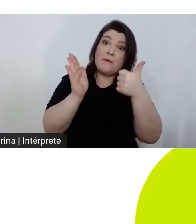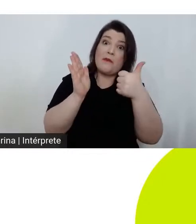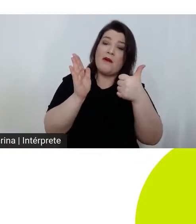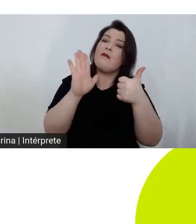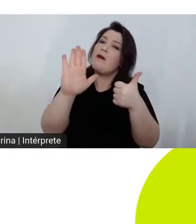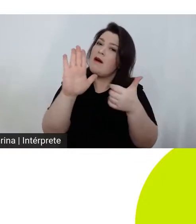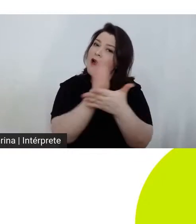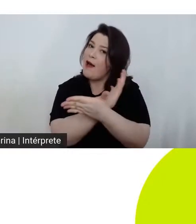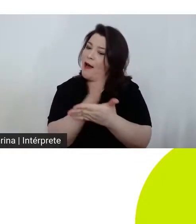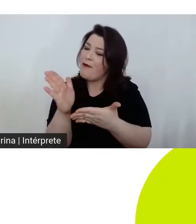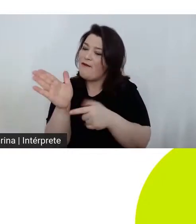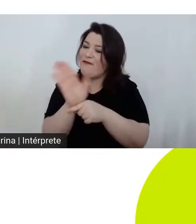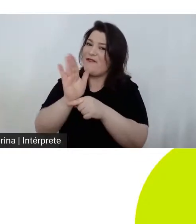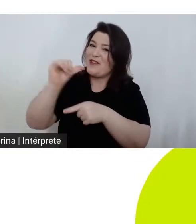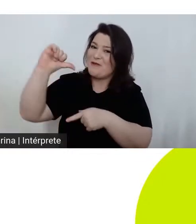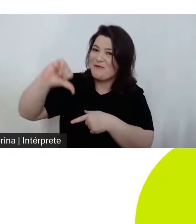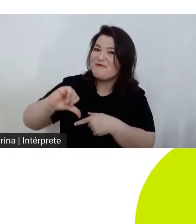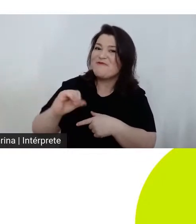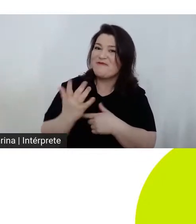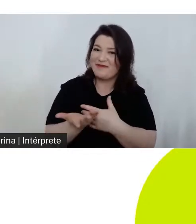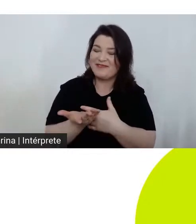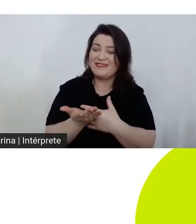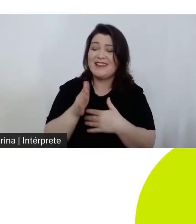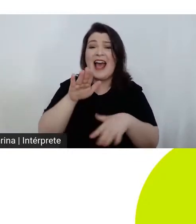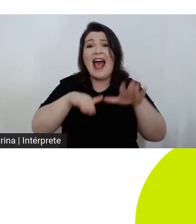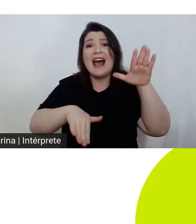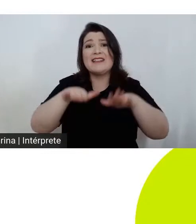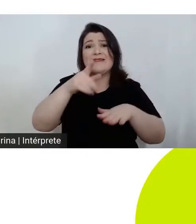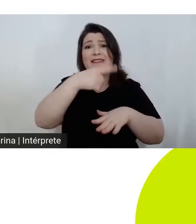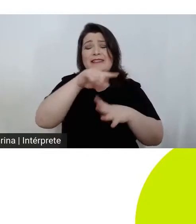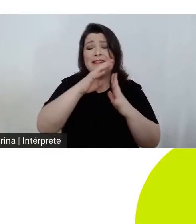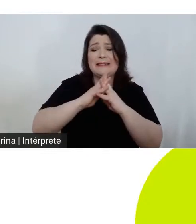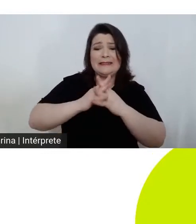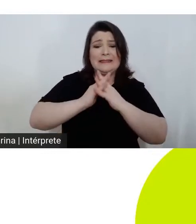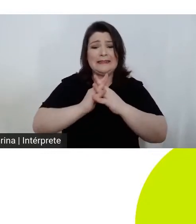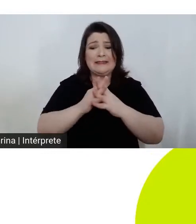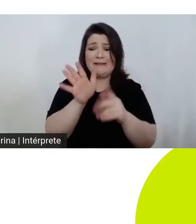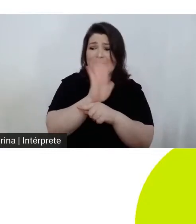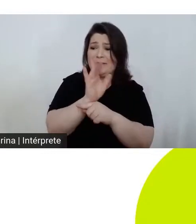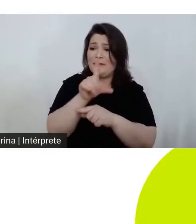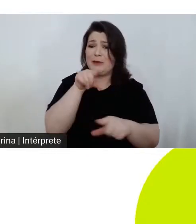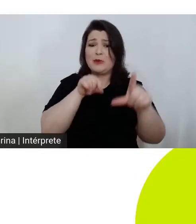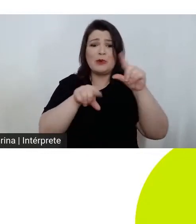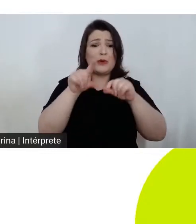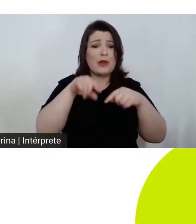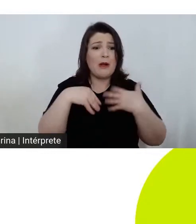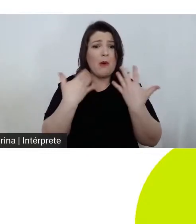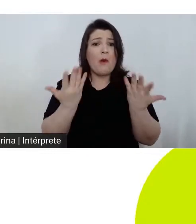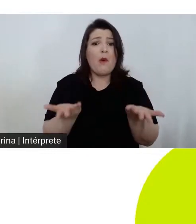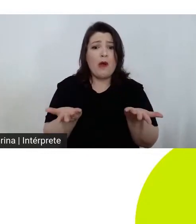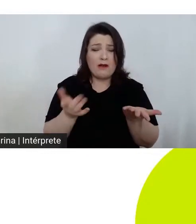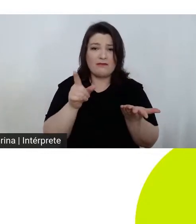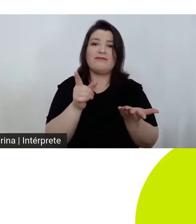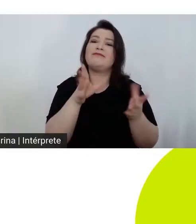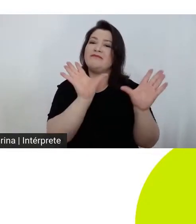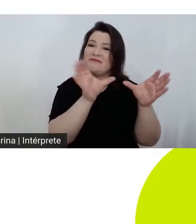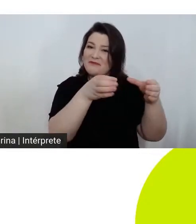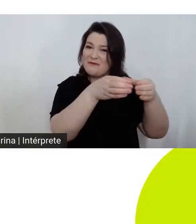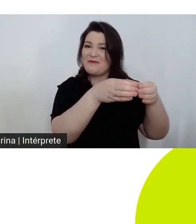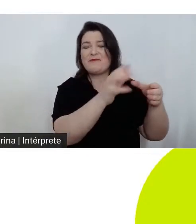difícil, a gente fica às vezes um pouco confuso qual filme escolher, e o meu grupo tem sido